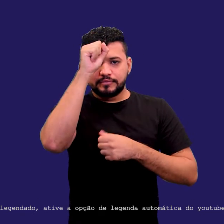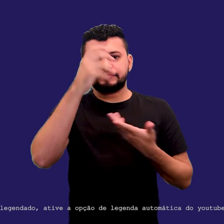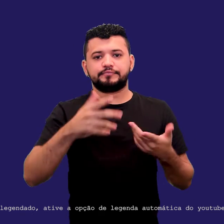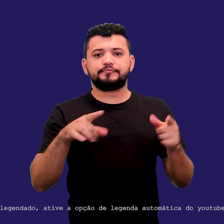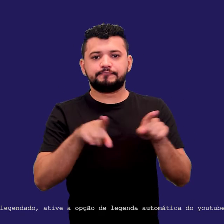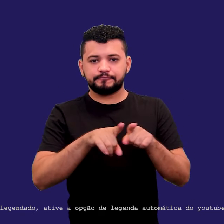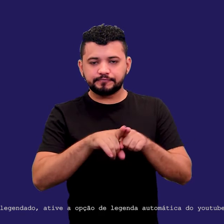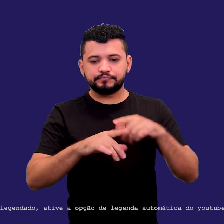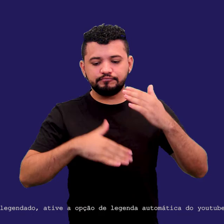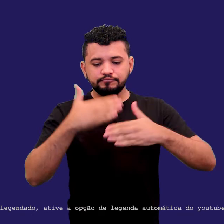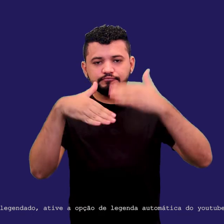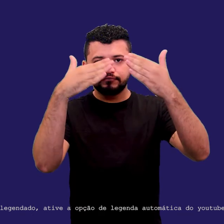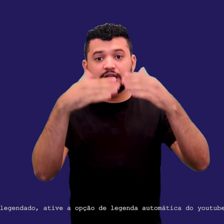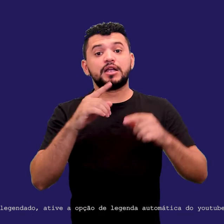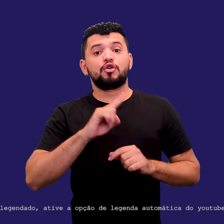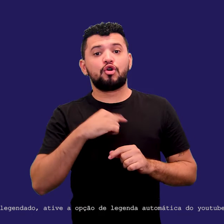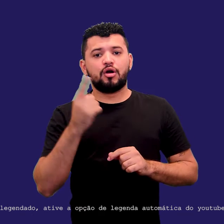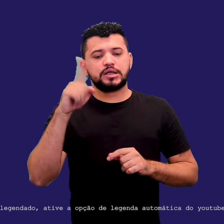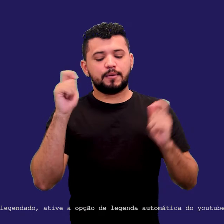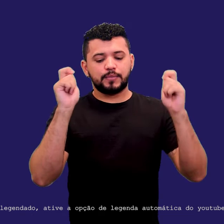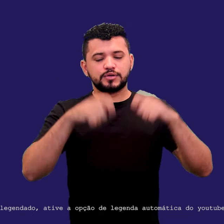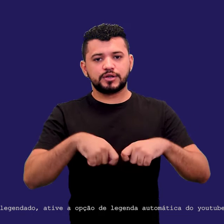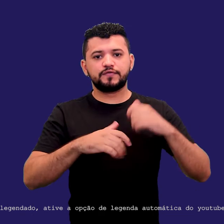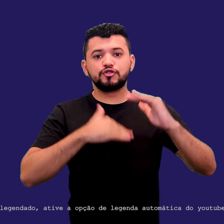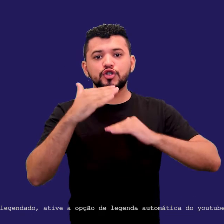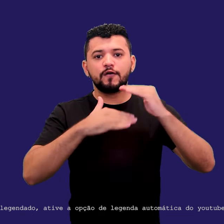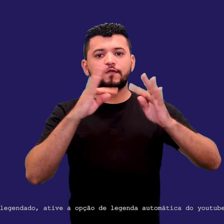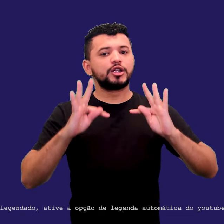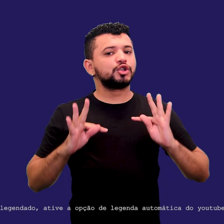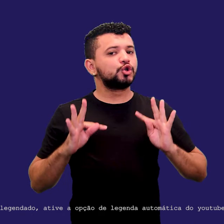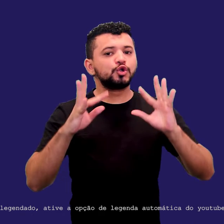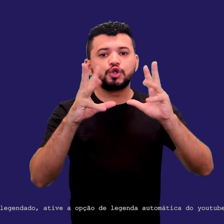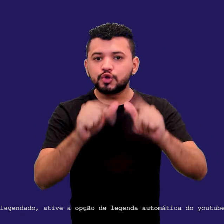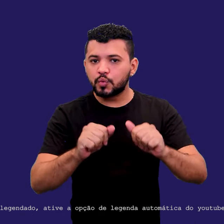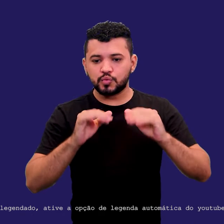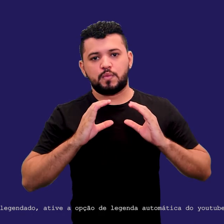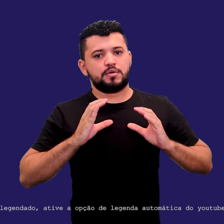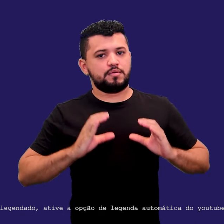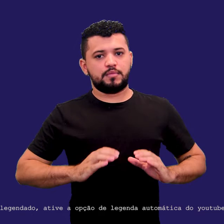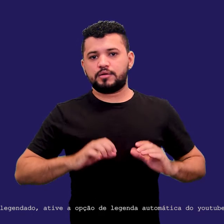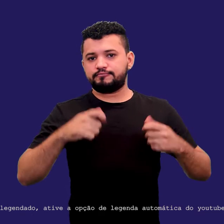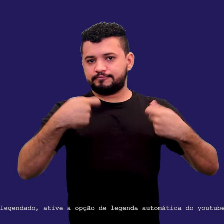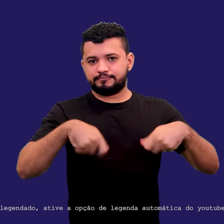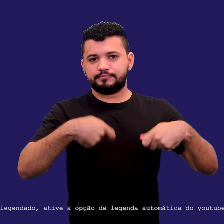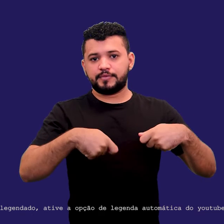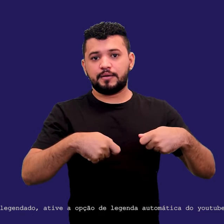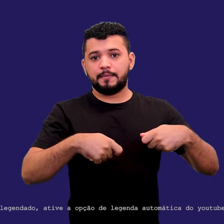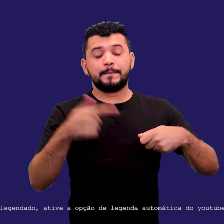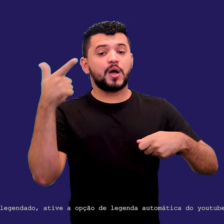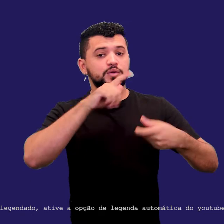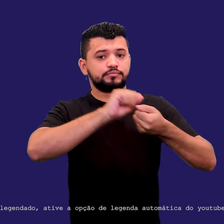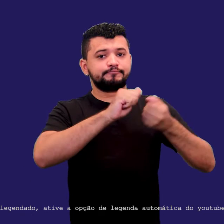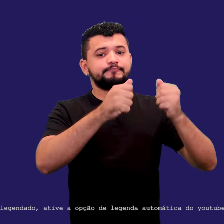somos, sim, capazes de desenvolver todas as competências necessárias para esta adaptabilidade